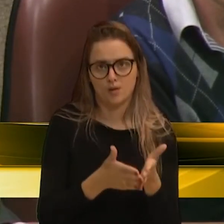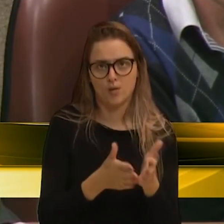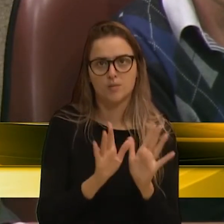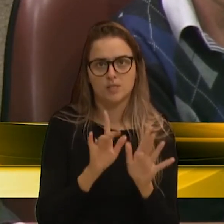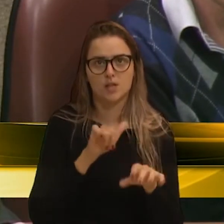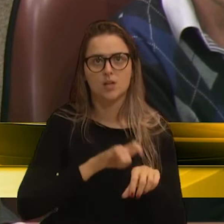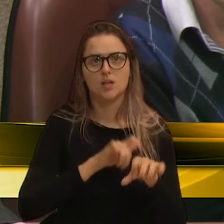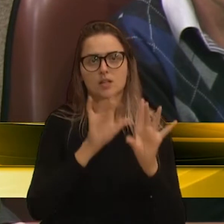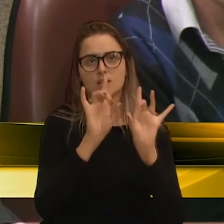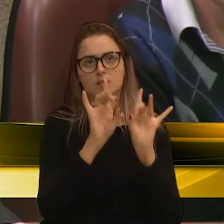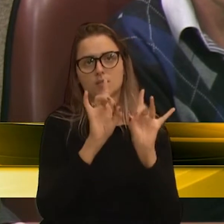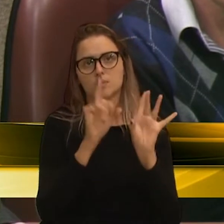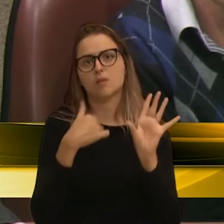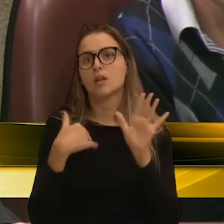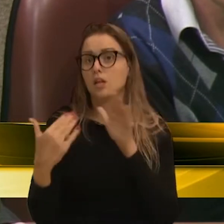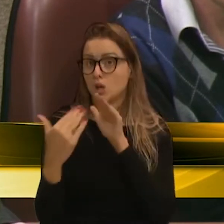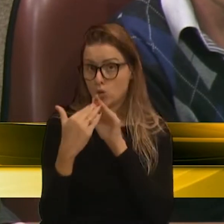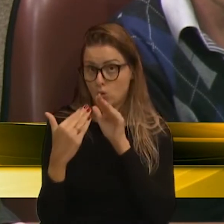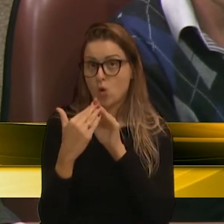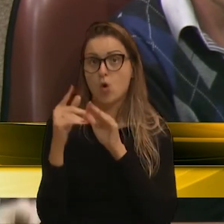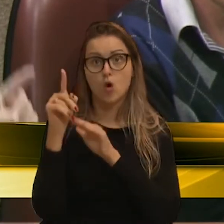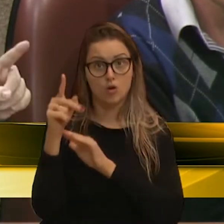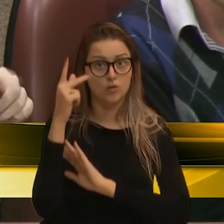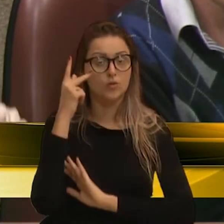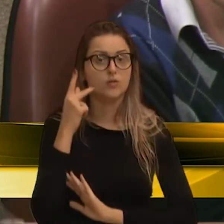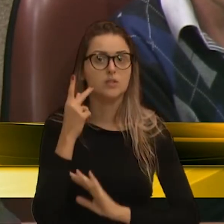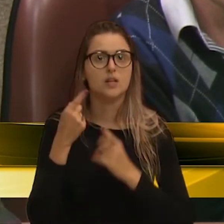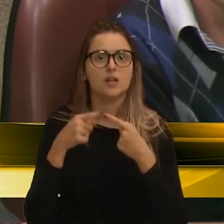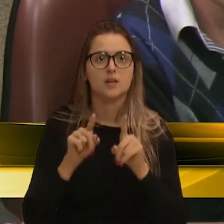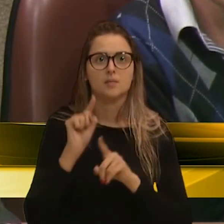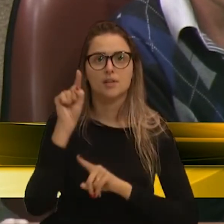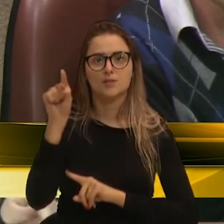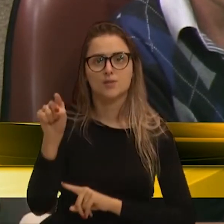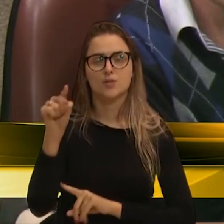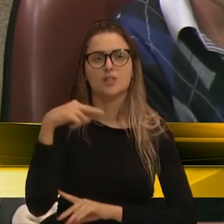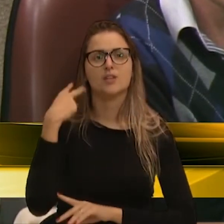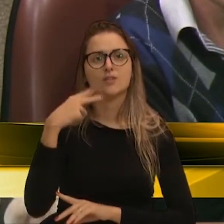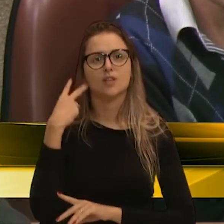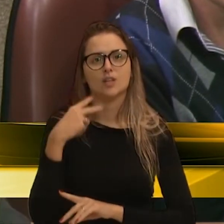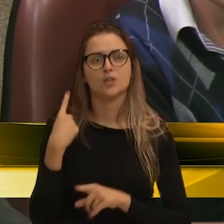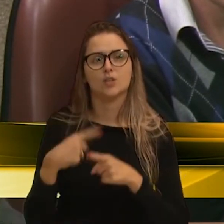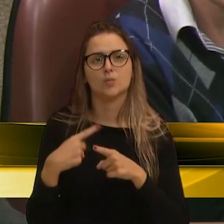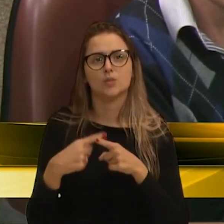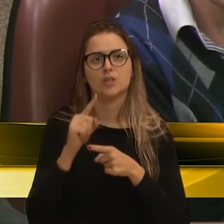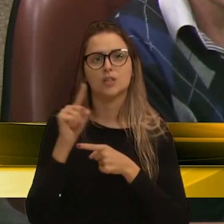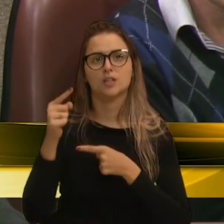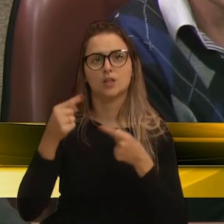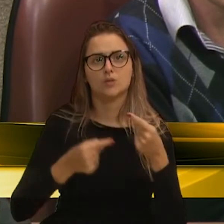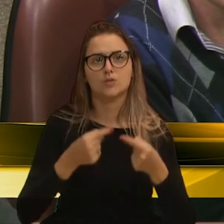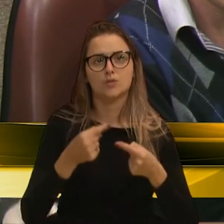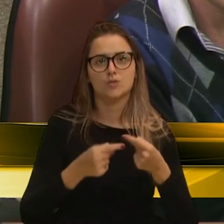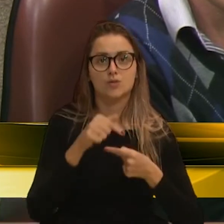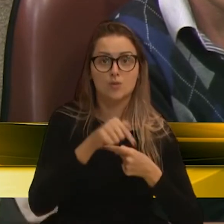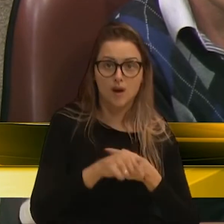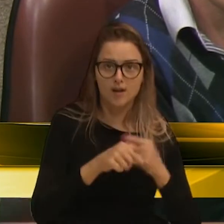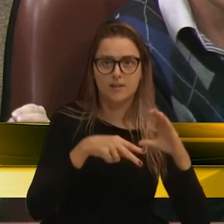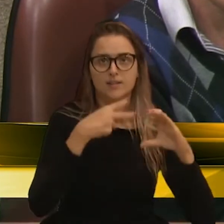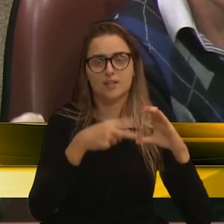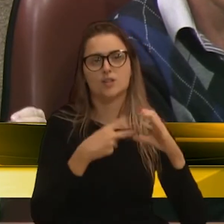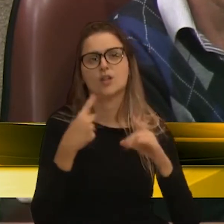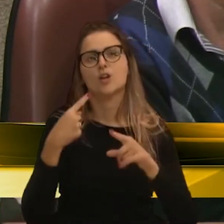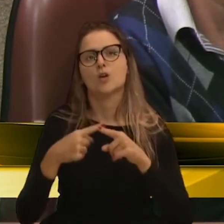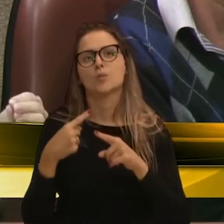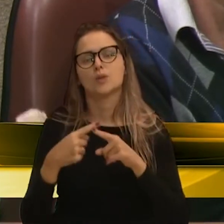temporária. E eu concordo com o senhor. Mas o senhor era vereador aqui, e por que não se discutiu isso em plenário? Porque é que